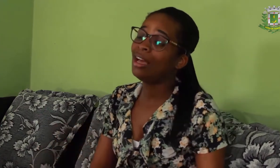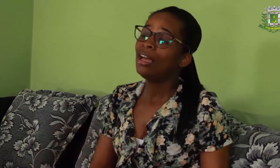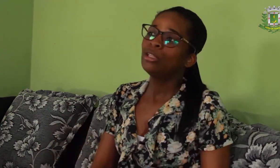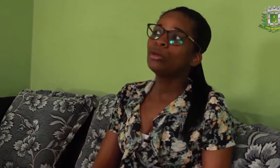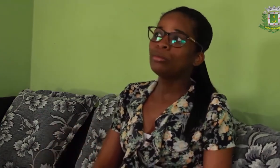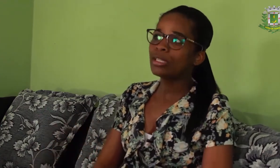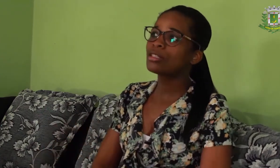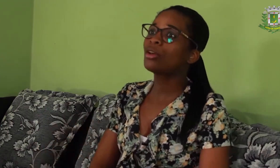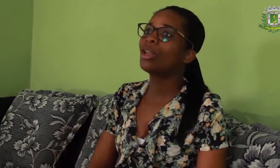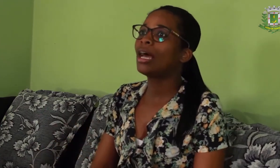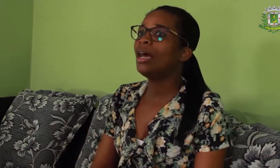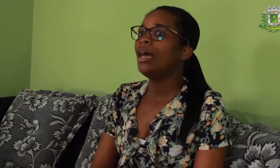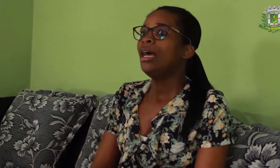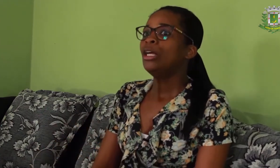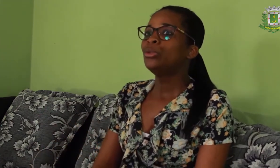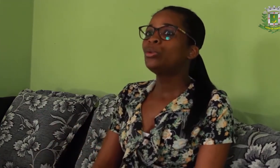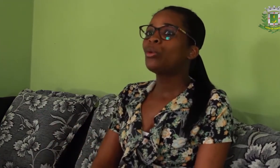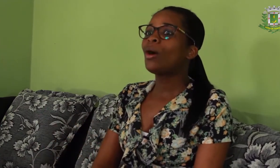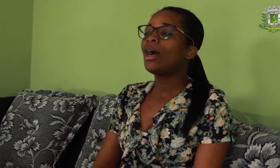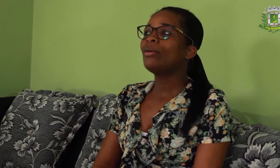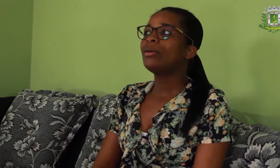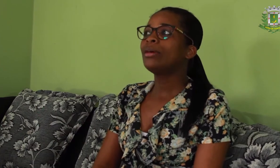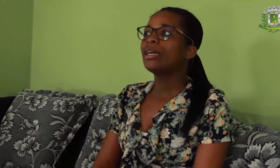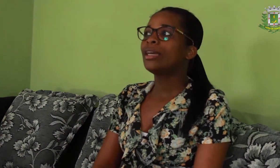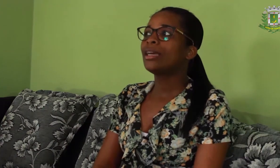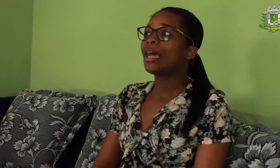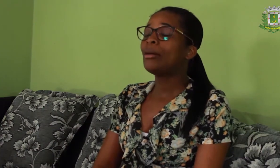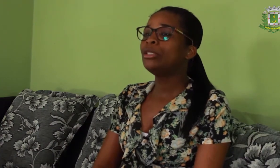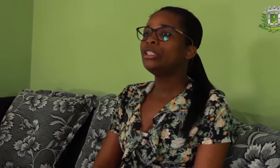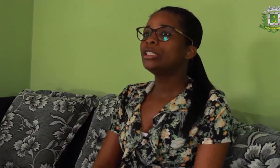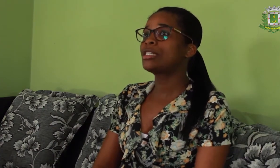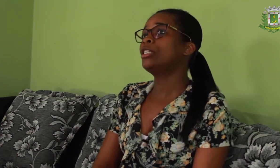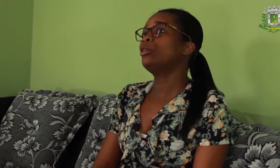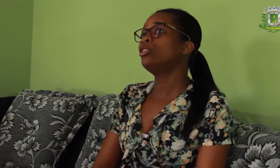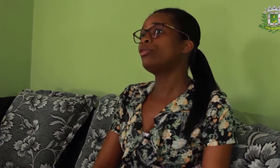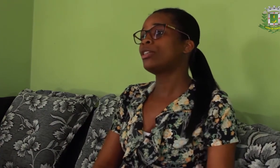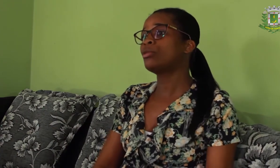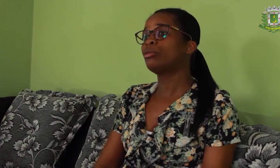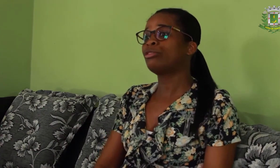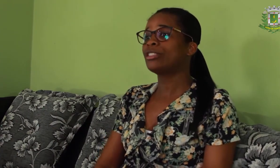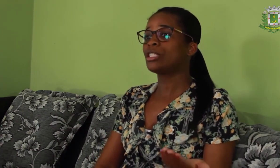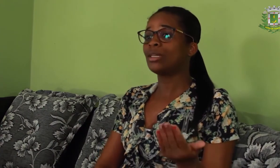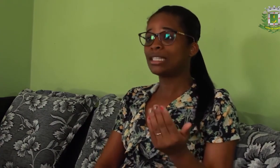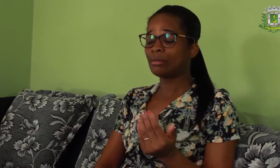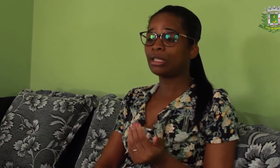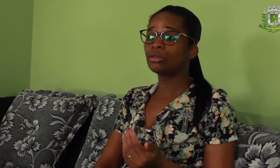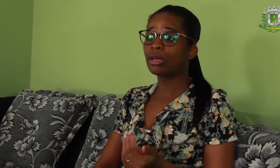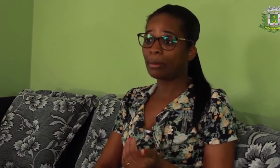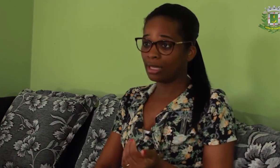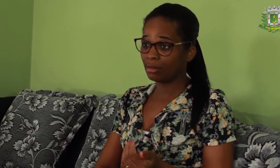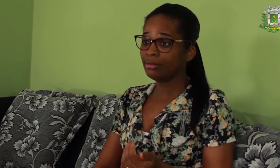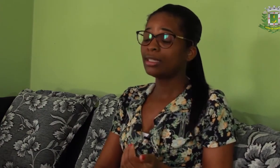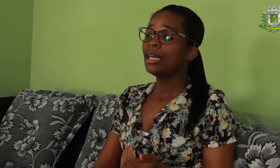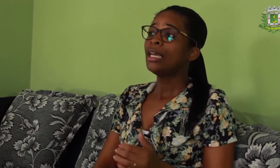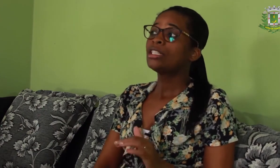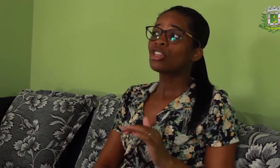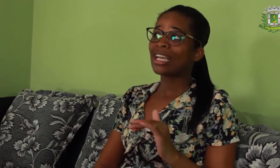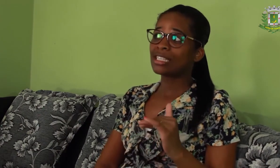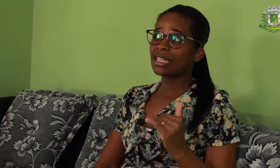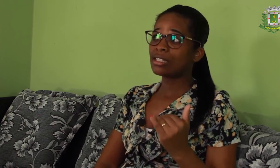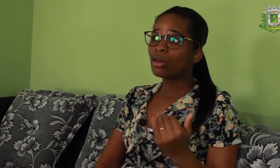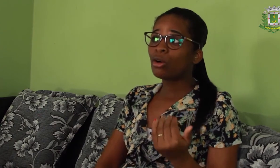escolar, do ambiente escolar, no qual a menina, se não tivesse, fizesse um alisamento no cabelo,